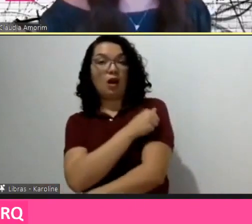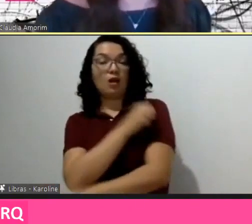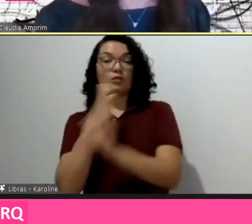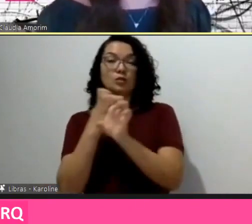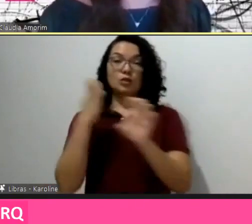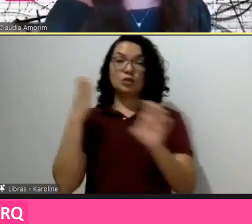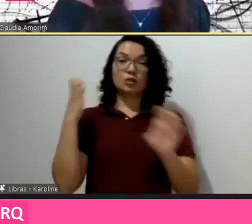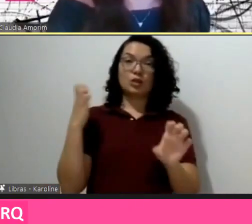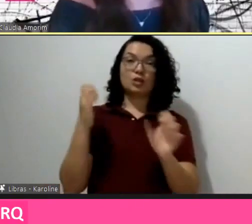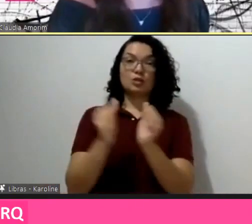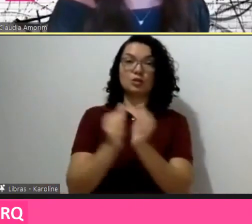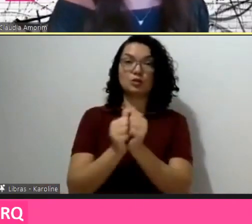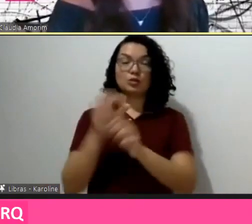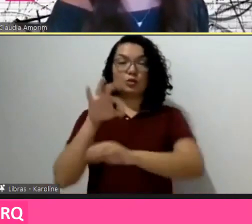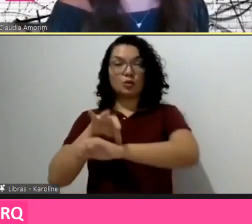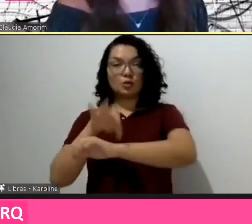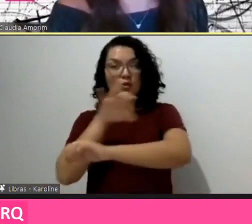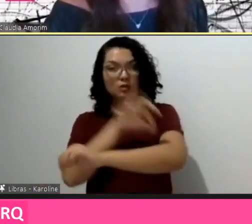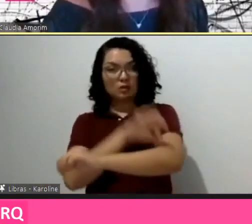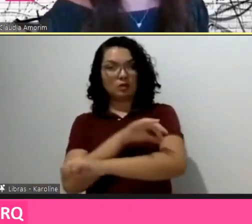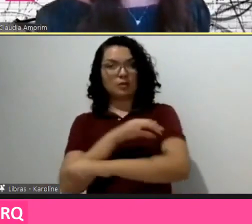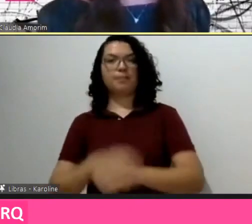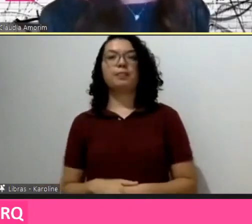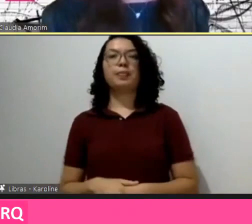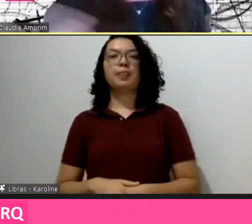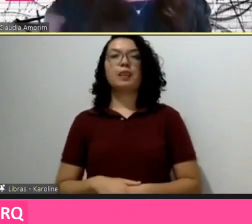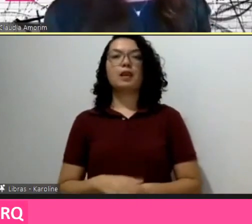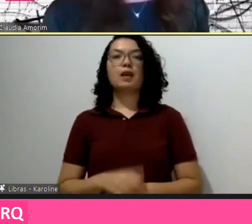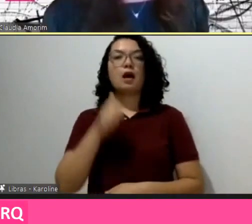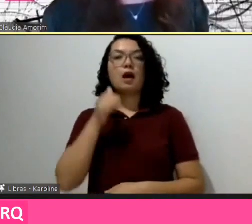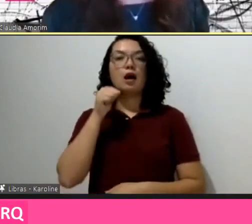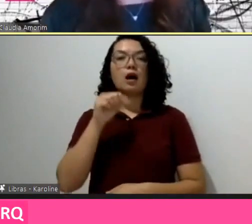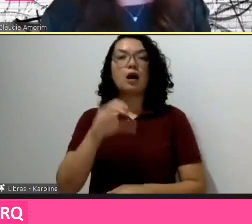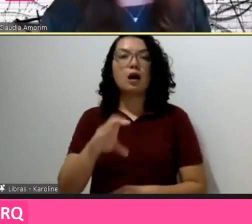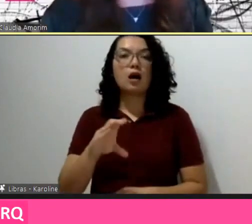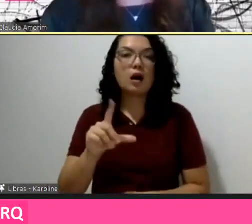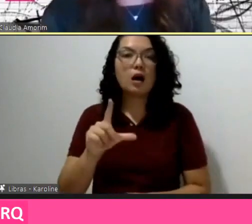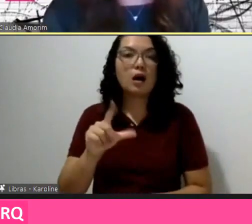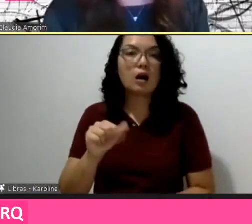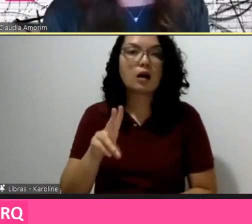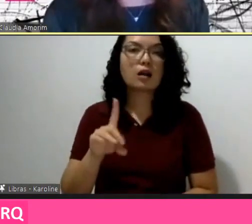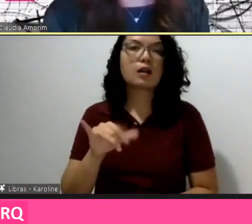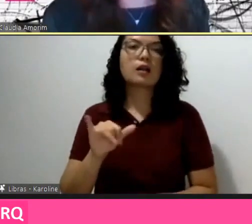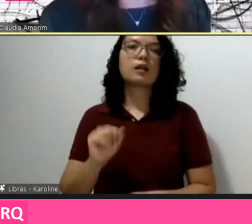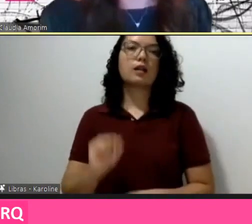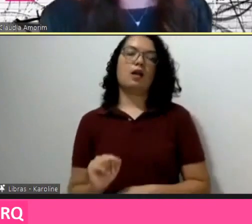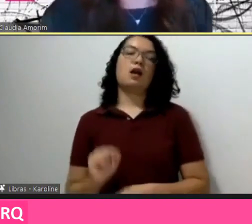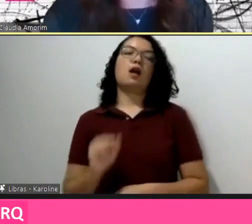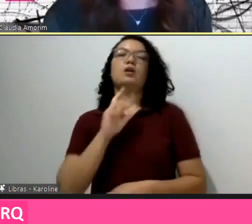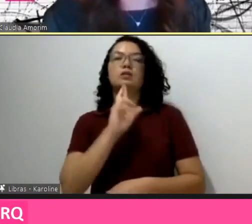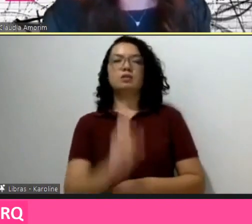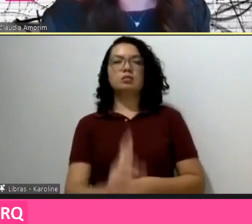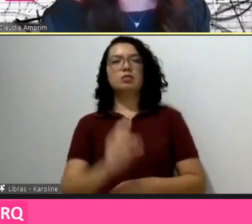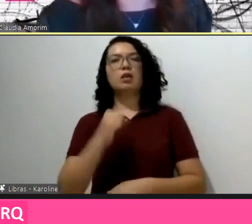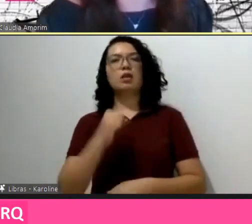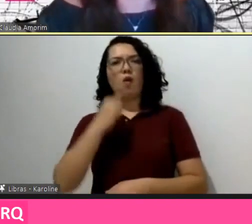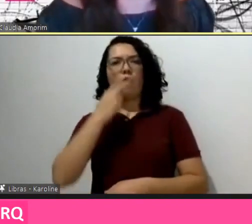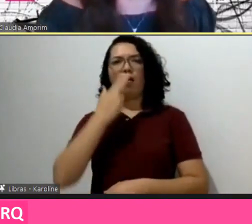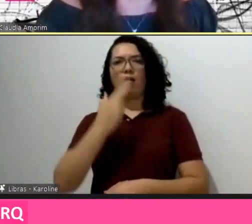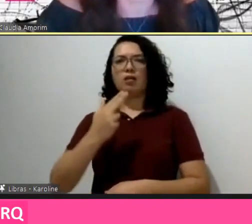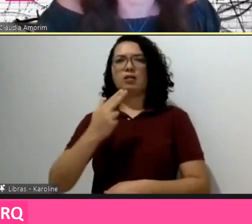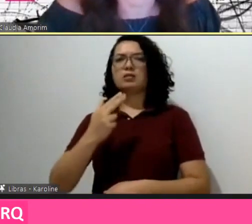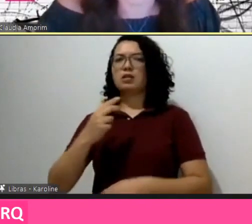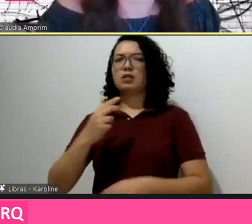vocês já colocaram, Vanessa já colocou, o fato de existir um problema pode facilitar que essa